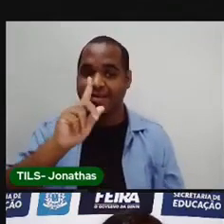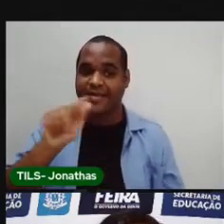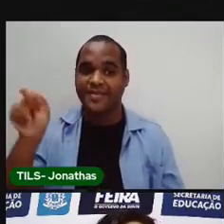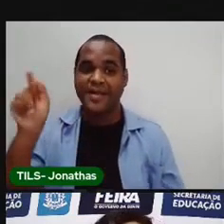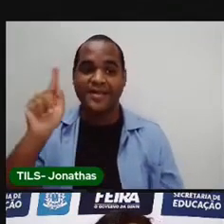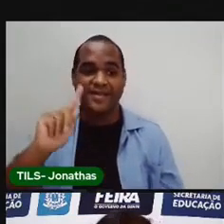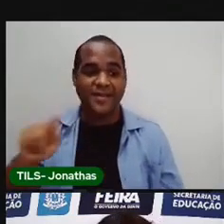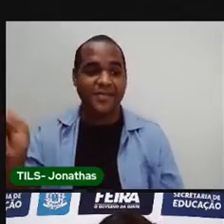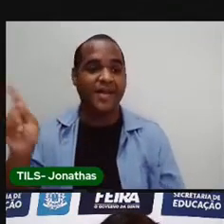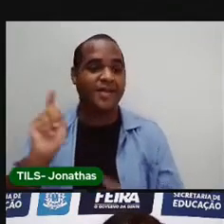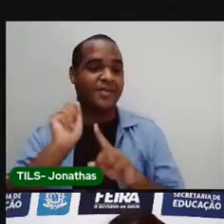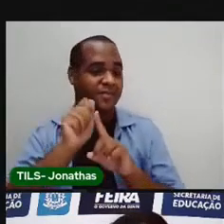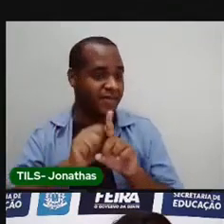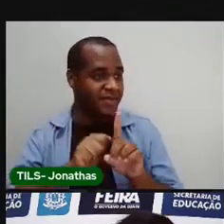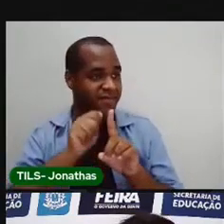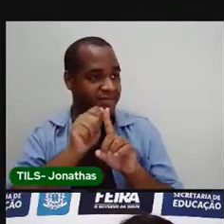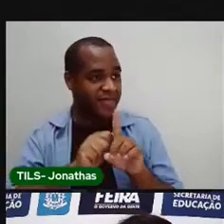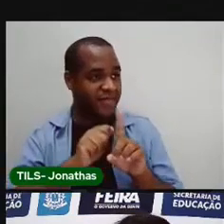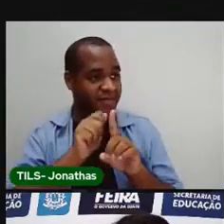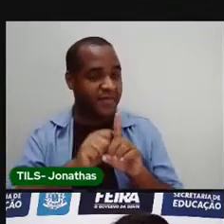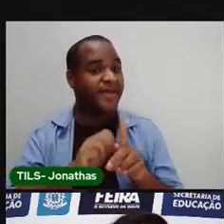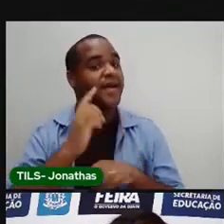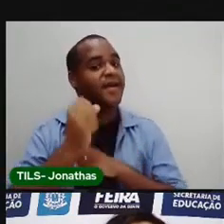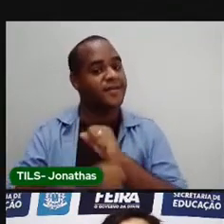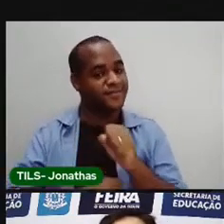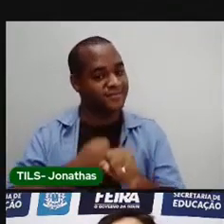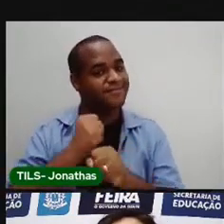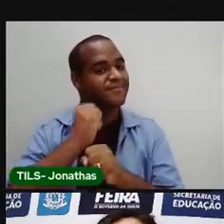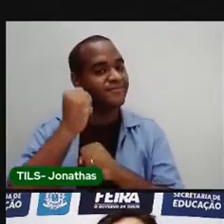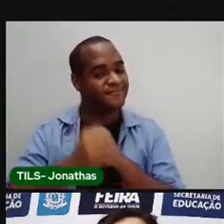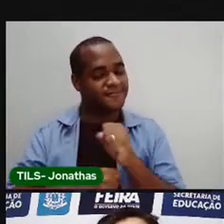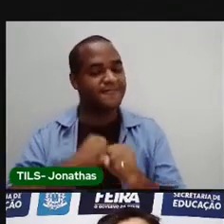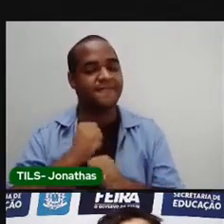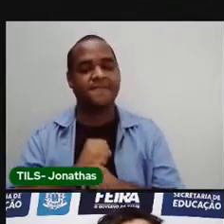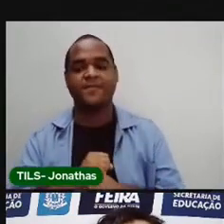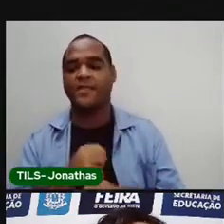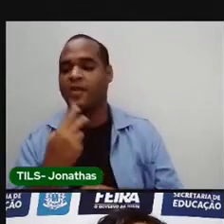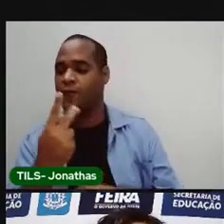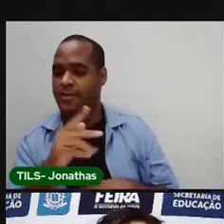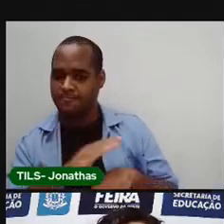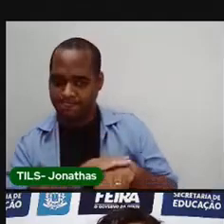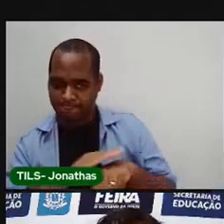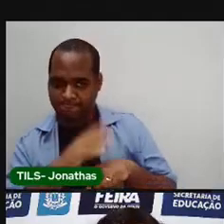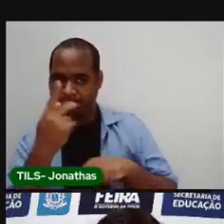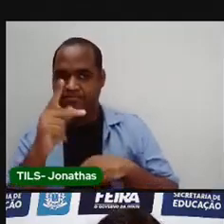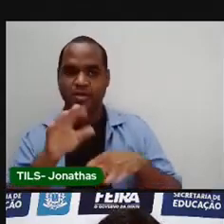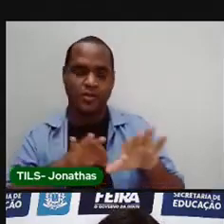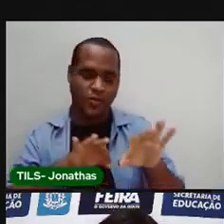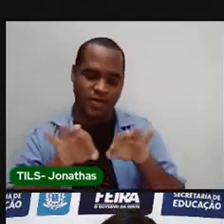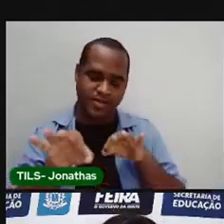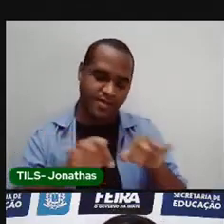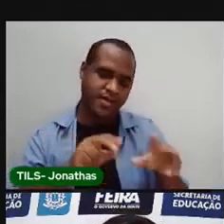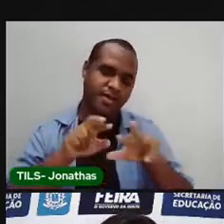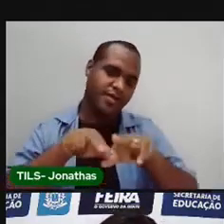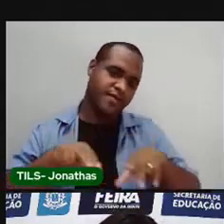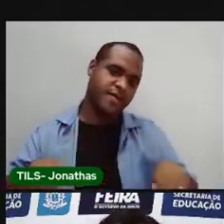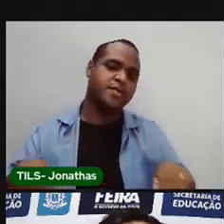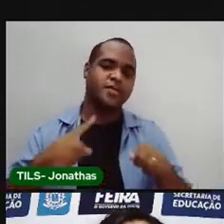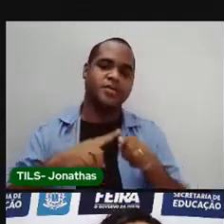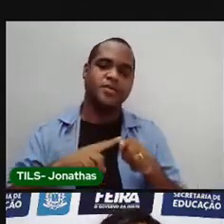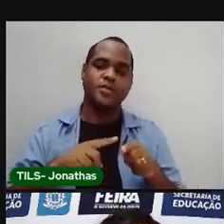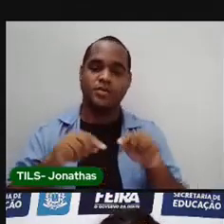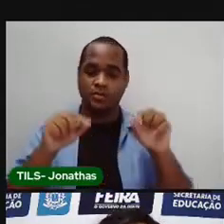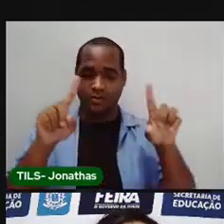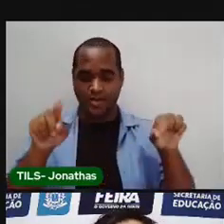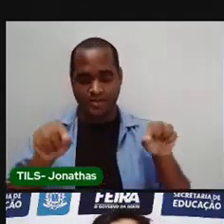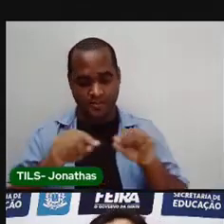Semanalmente. Mensalmente. E anualmente. Você vai organizar as atividades nos pagos.